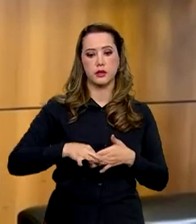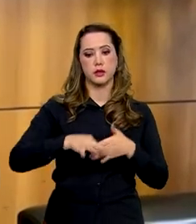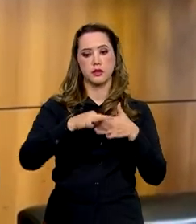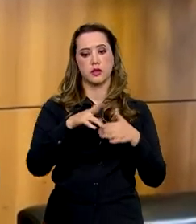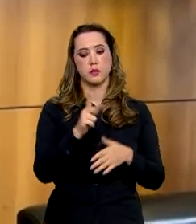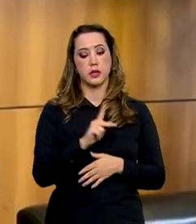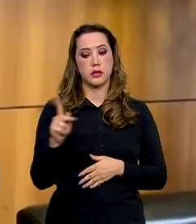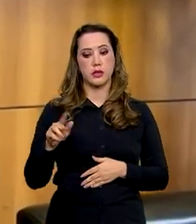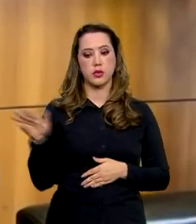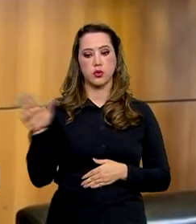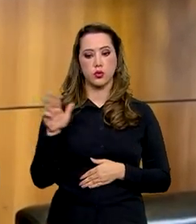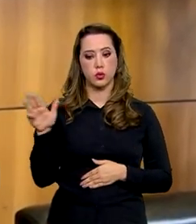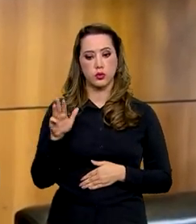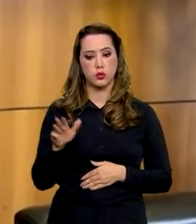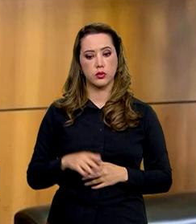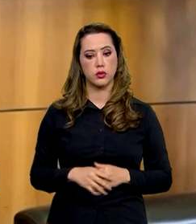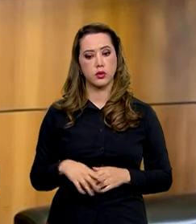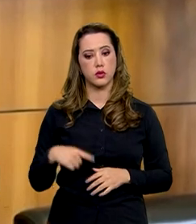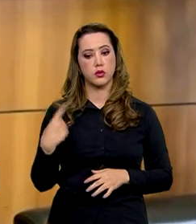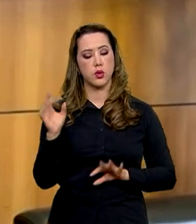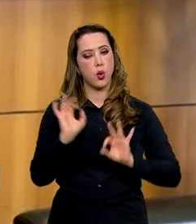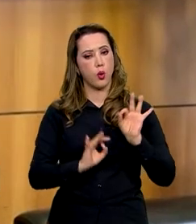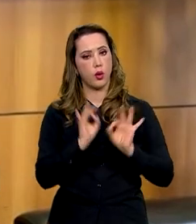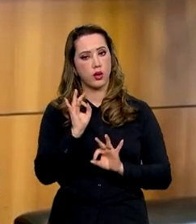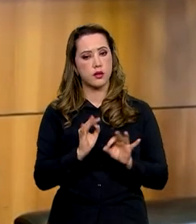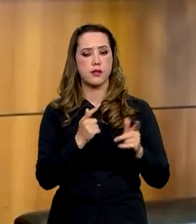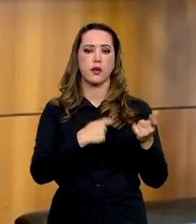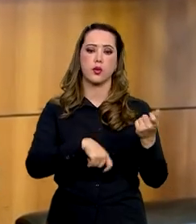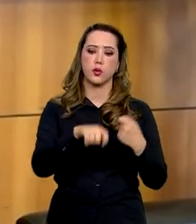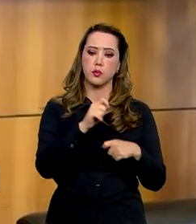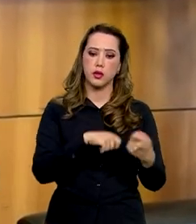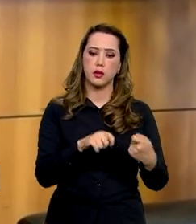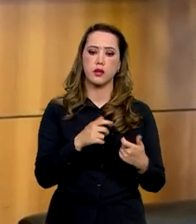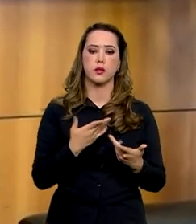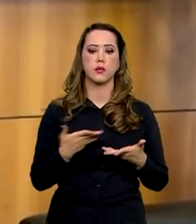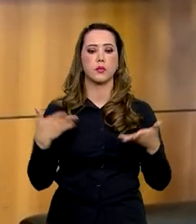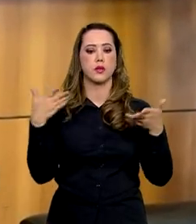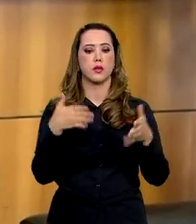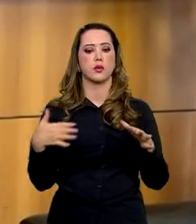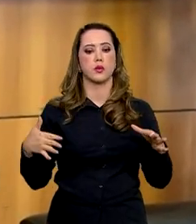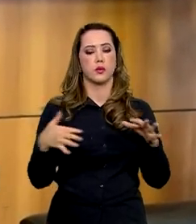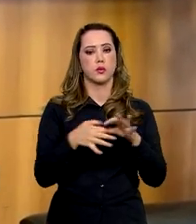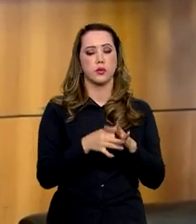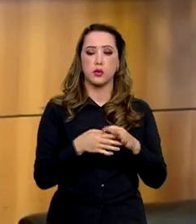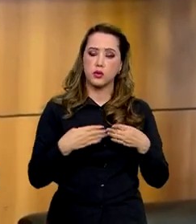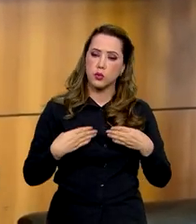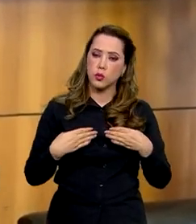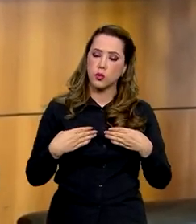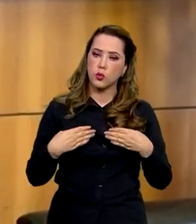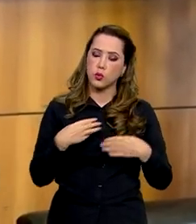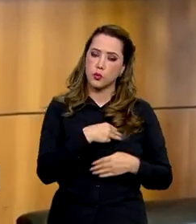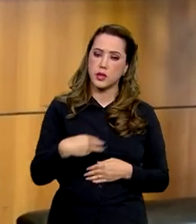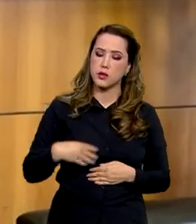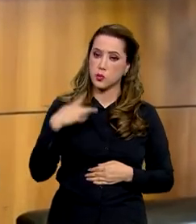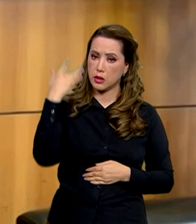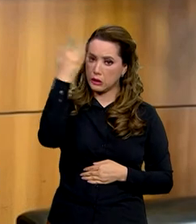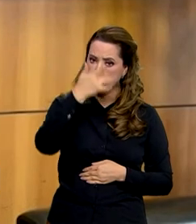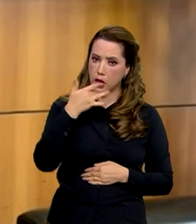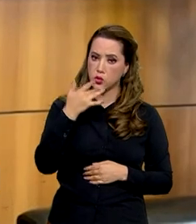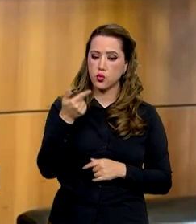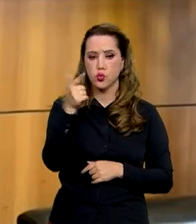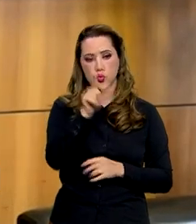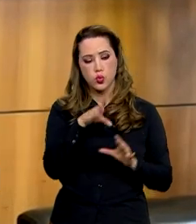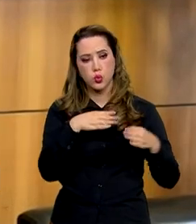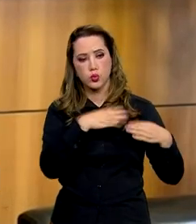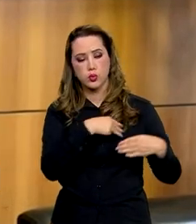presidente Lula, de organizar a economia, em parceria com o ministro Adávio, em todo o governo, seja o